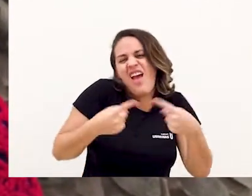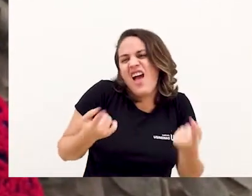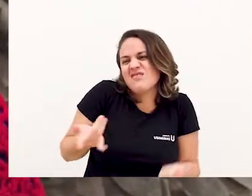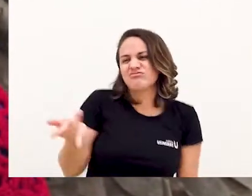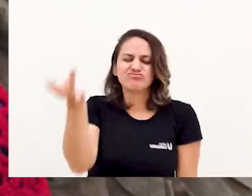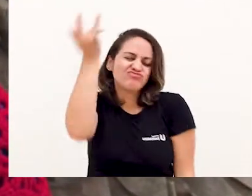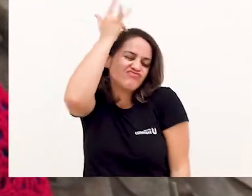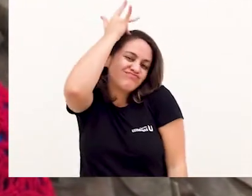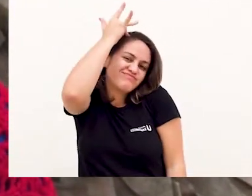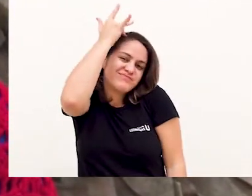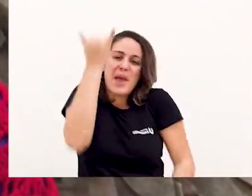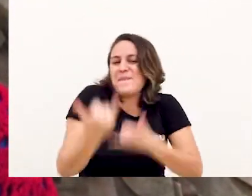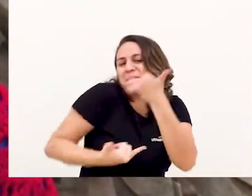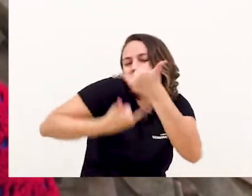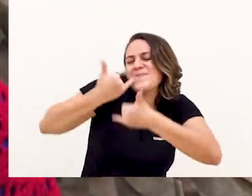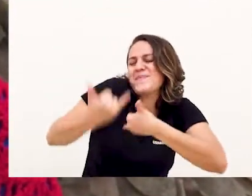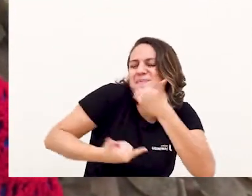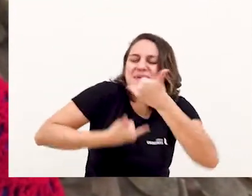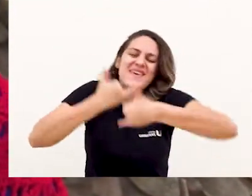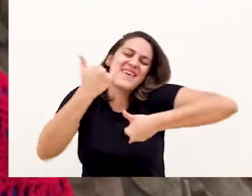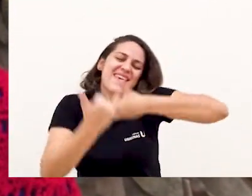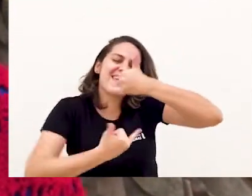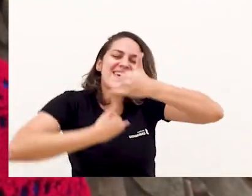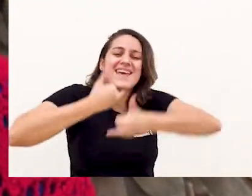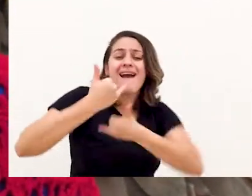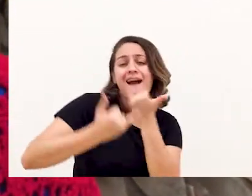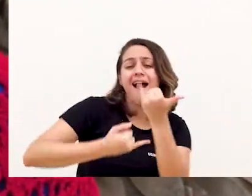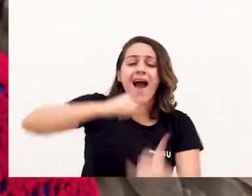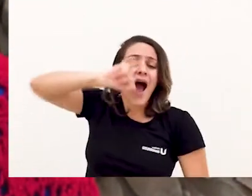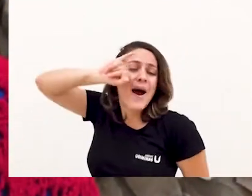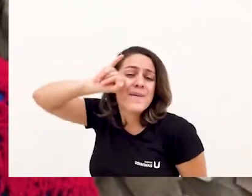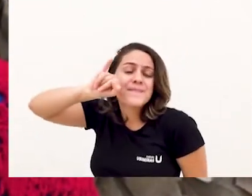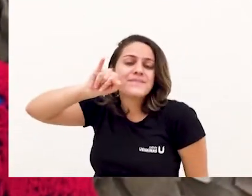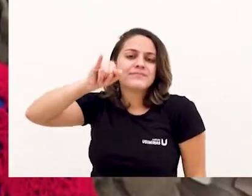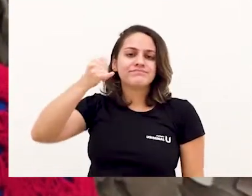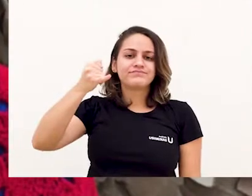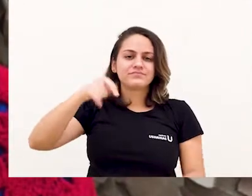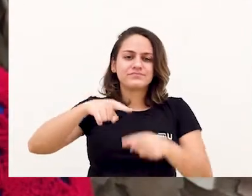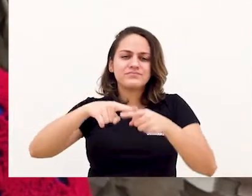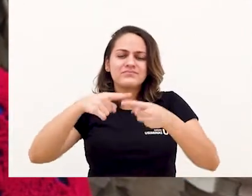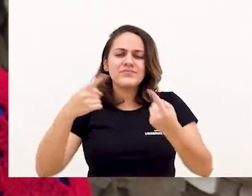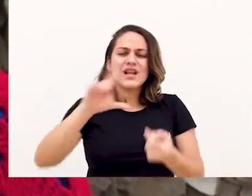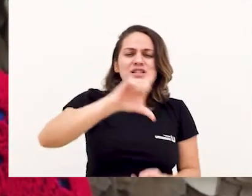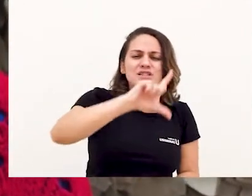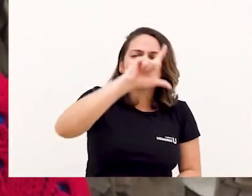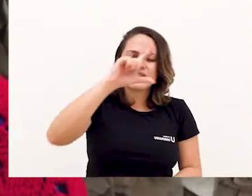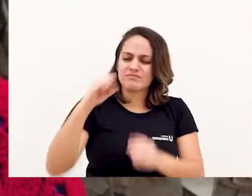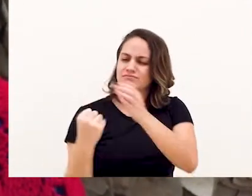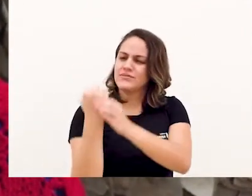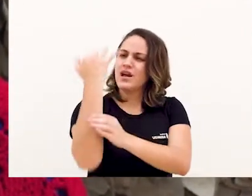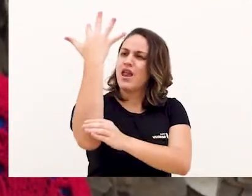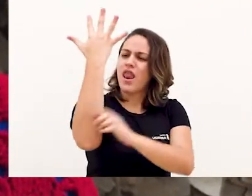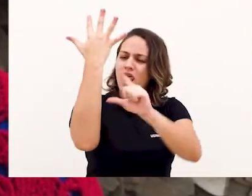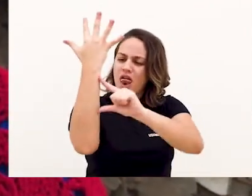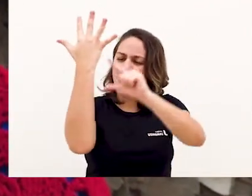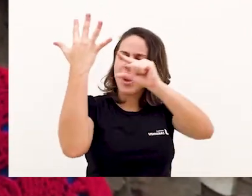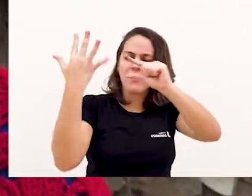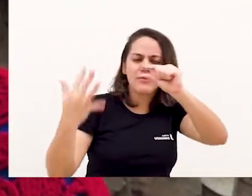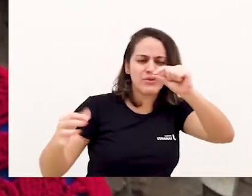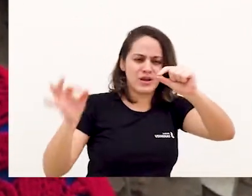gente. Folha adulta também brinca, né? Mas as manchinhas amarelas foram crescendo.